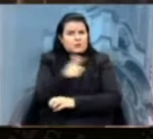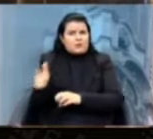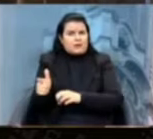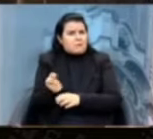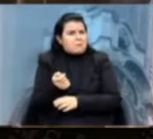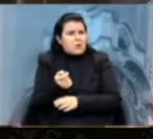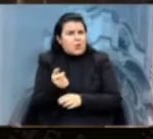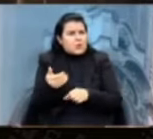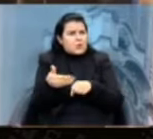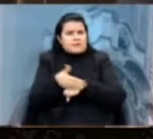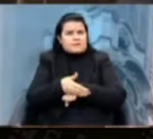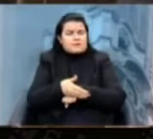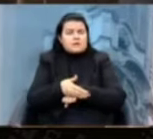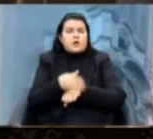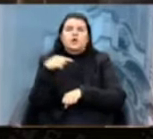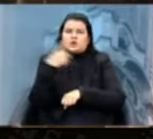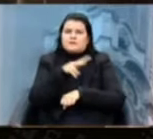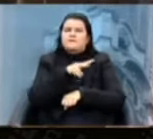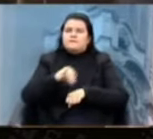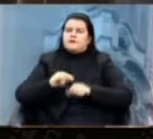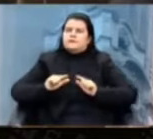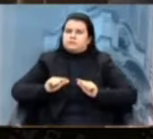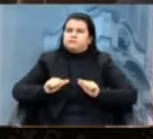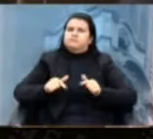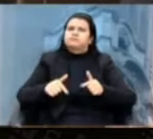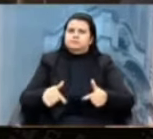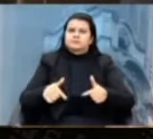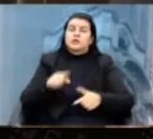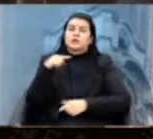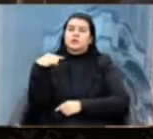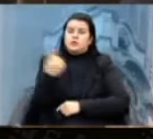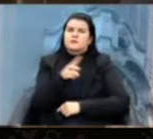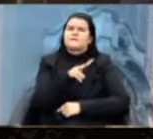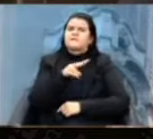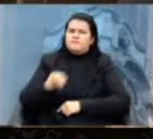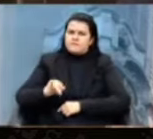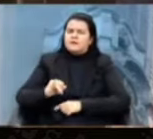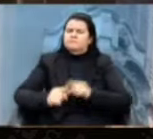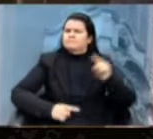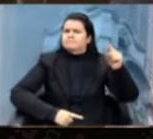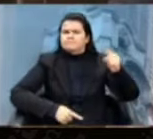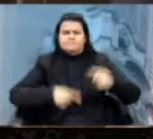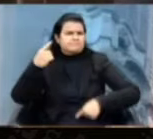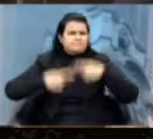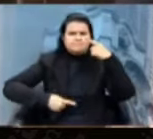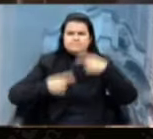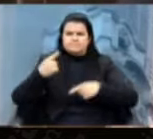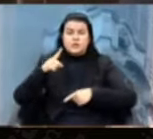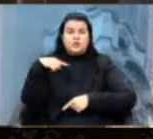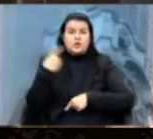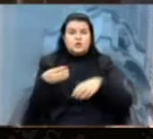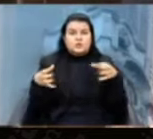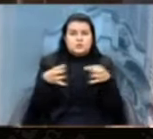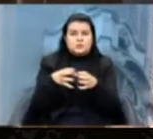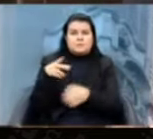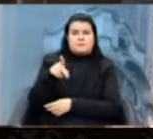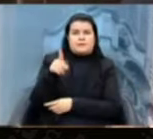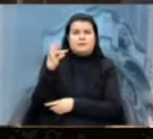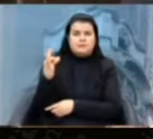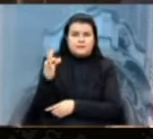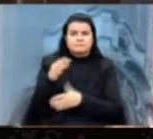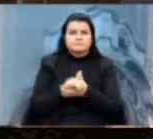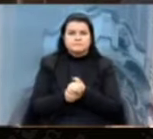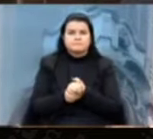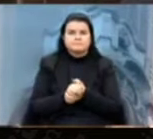Nós faremos o combate e o combate será travado nessa casa. Nós, da bancada do Partido dos Trabalhadores,